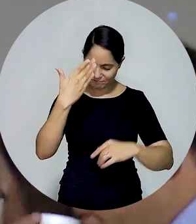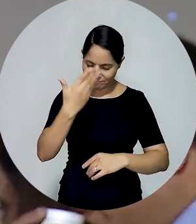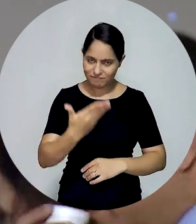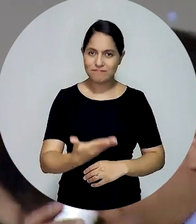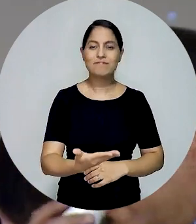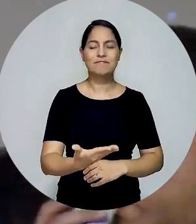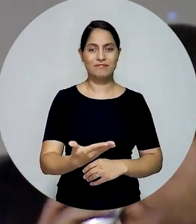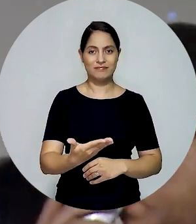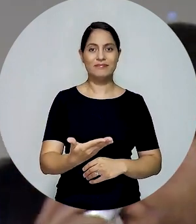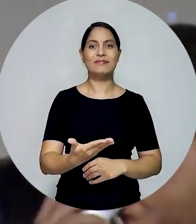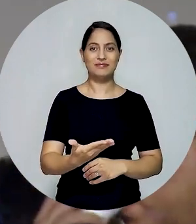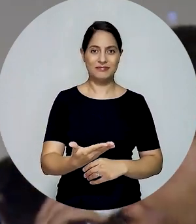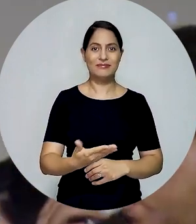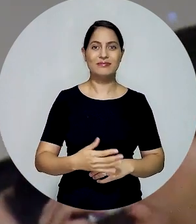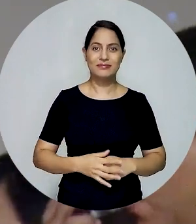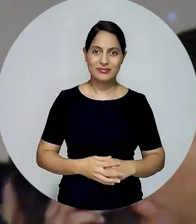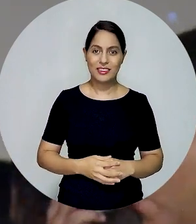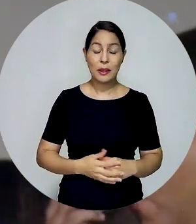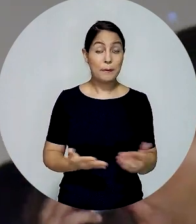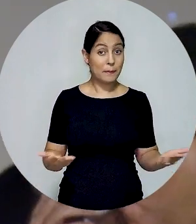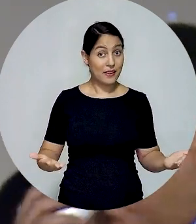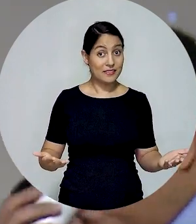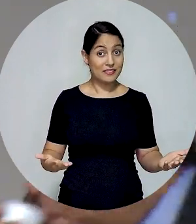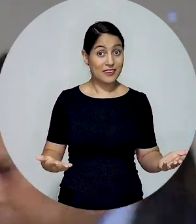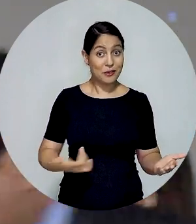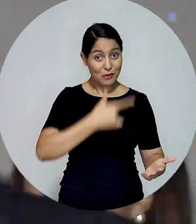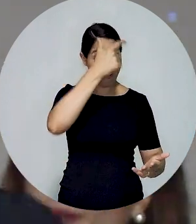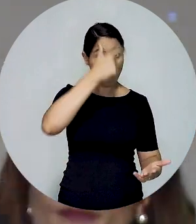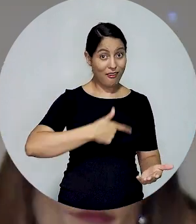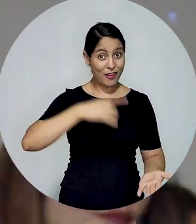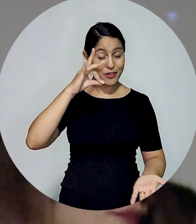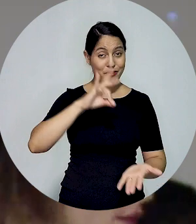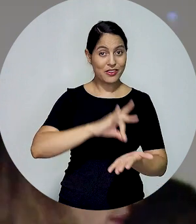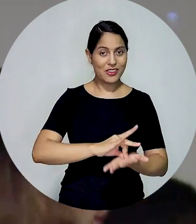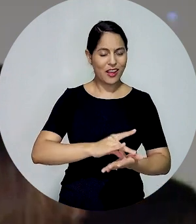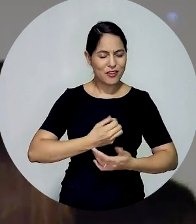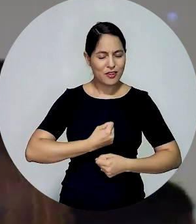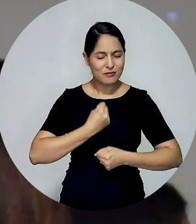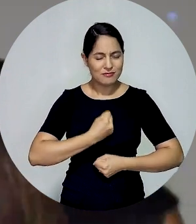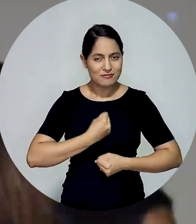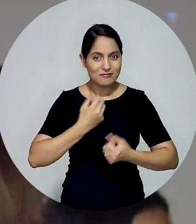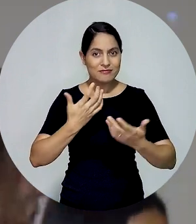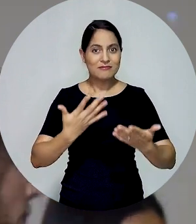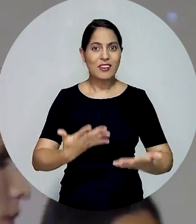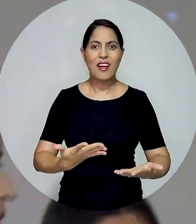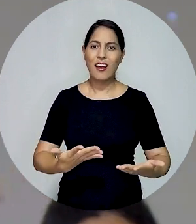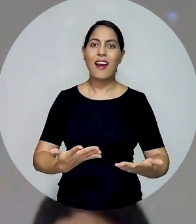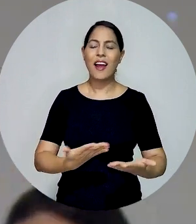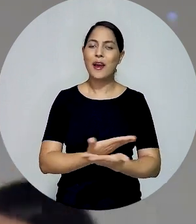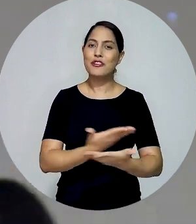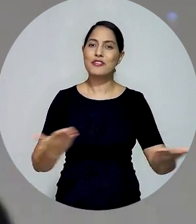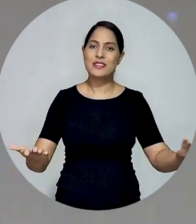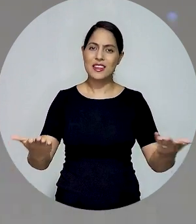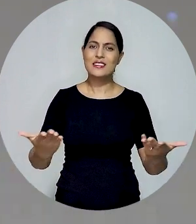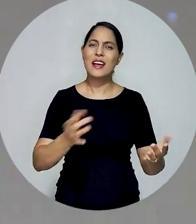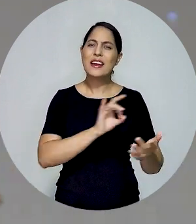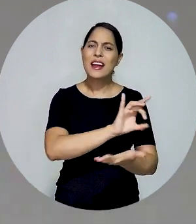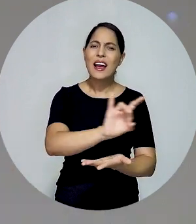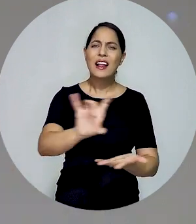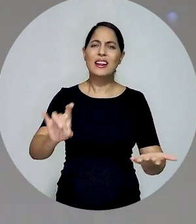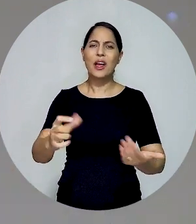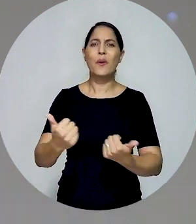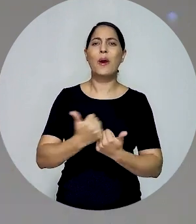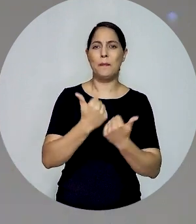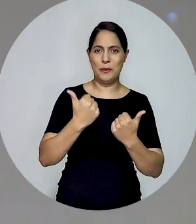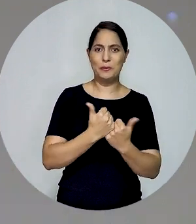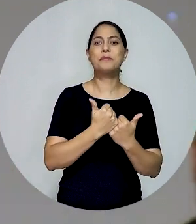prestigiar a grande receptividade que nós recebemos esta noite. Mas para isso, eu de verdade preciso contar com o